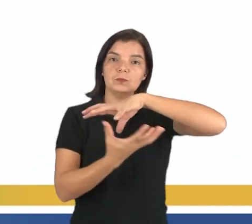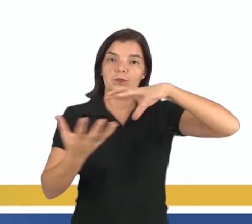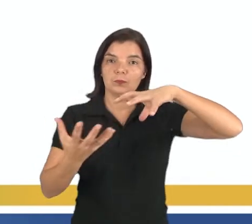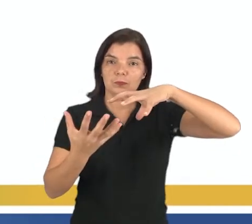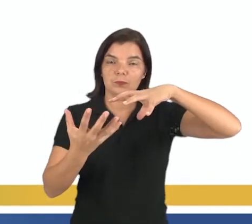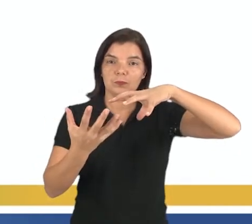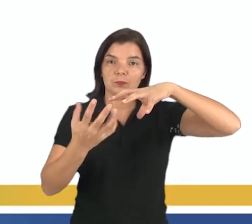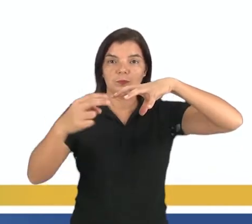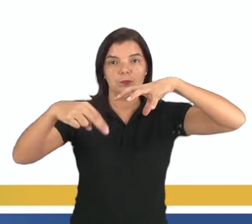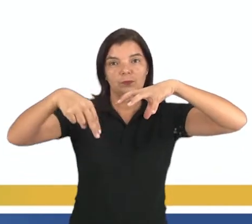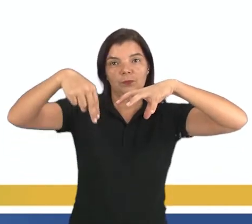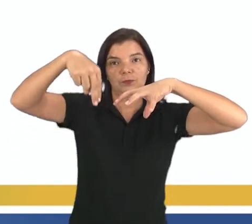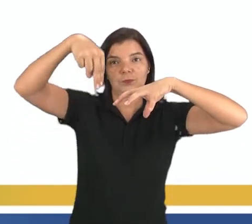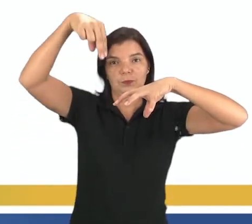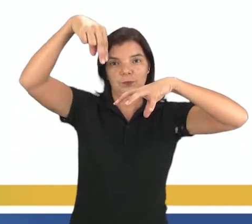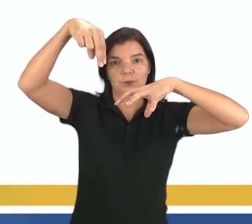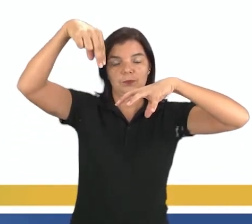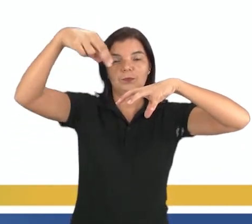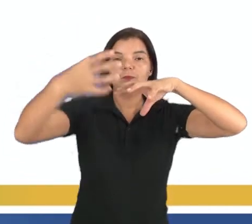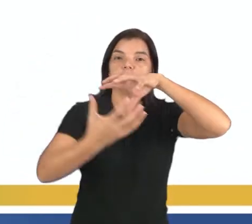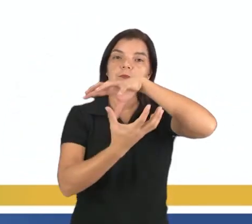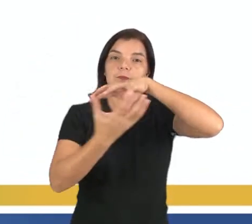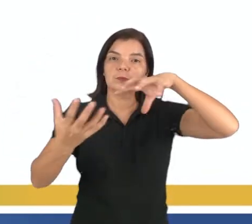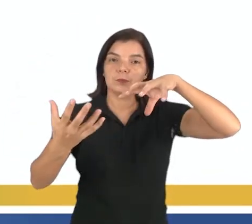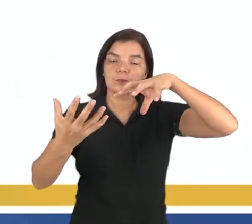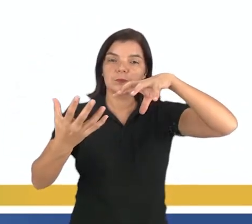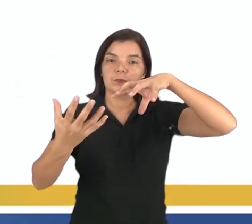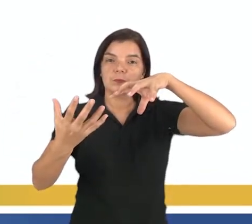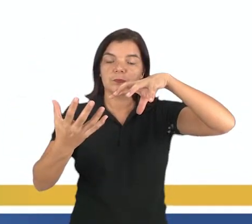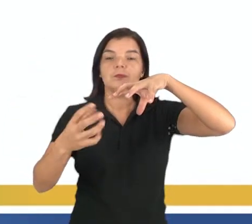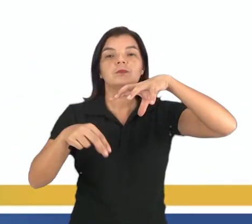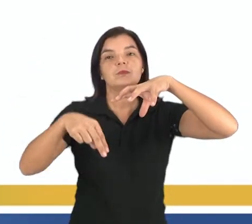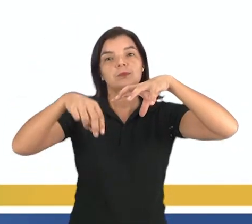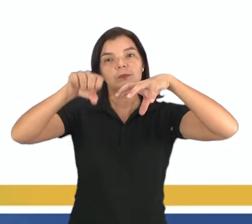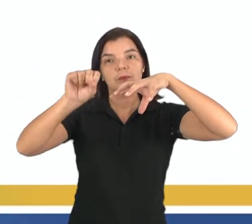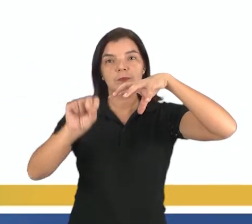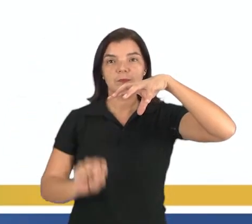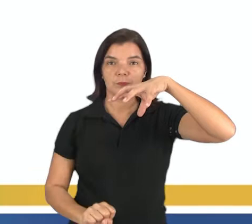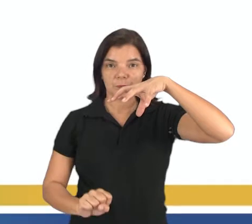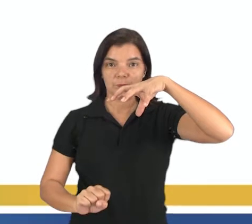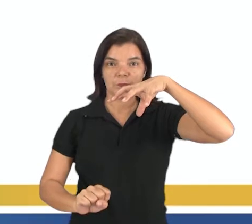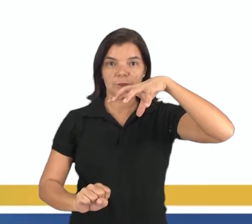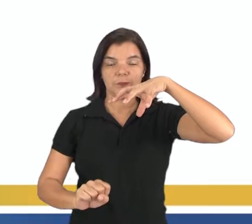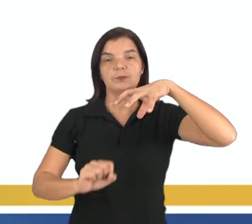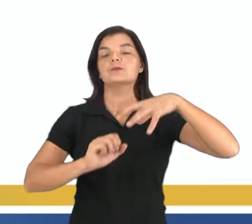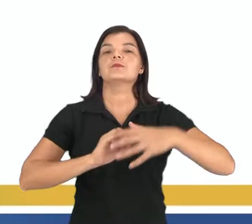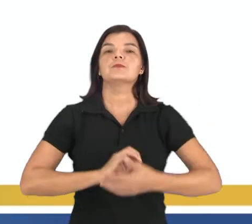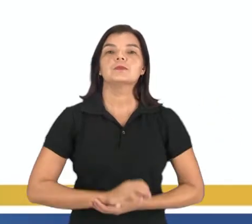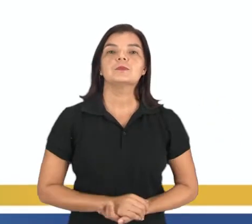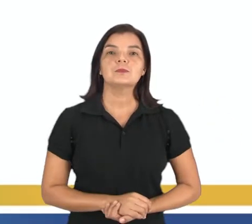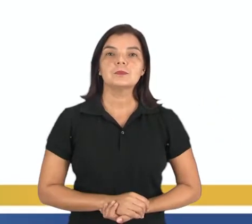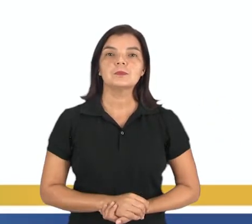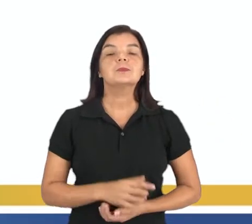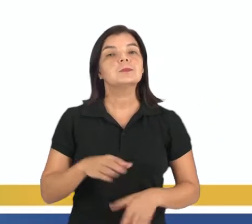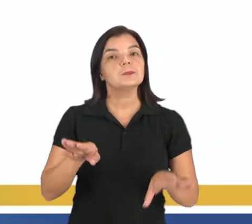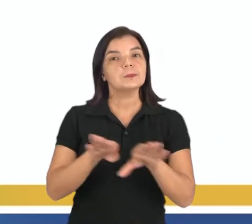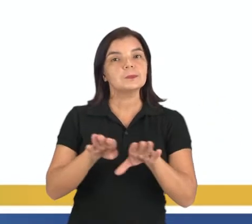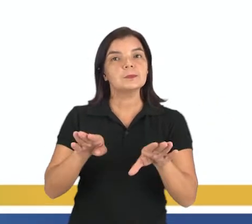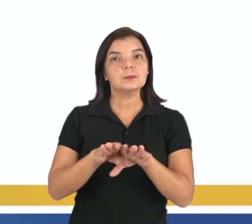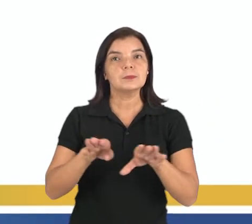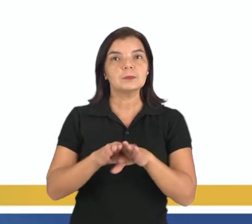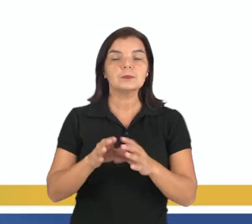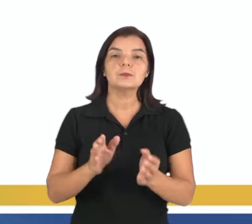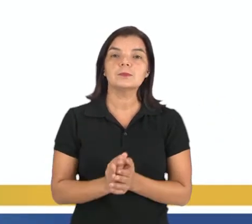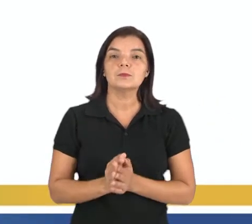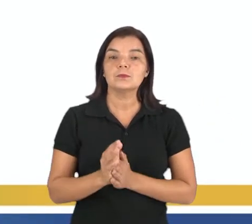linha do Equador, nós temos o hemisfério norte e abaixo da linha do Equador, nós temos o hemisfério sul. Nós também temos os